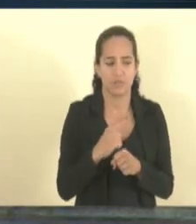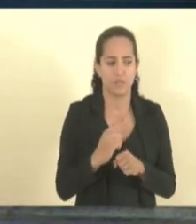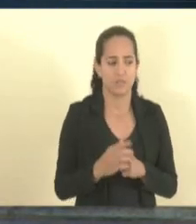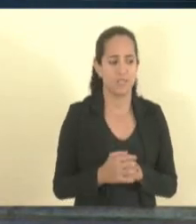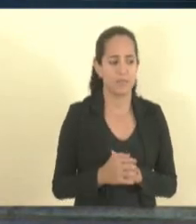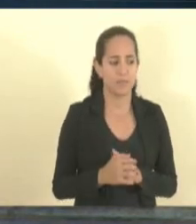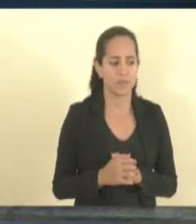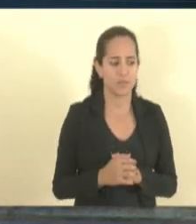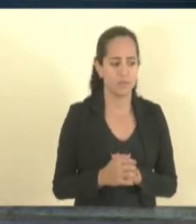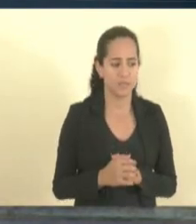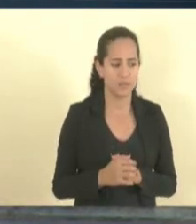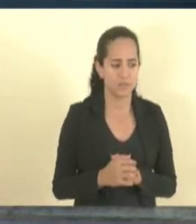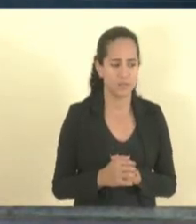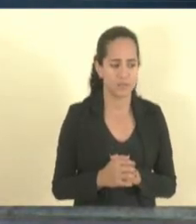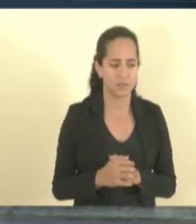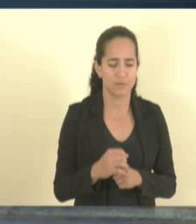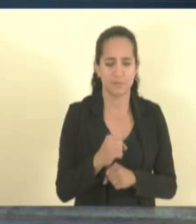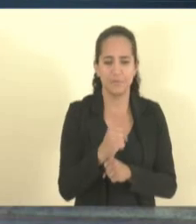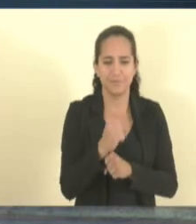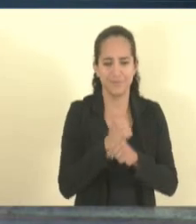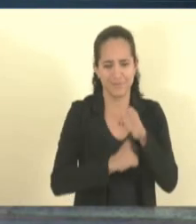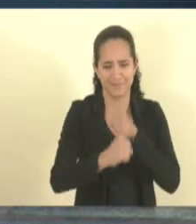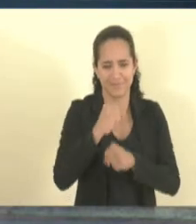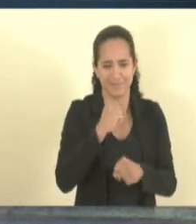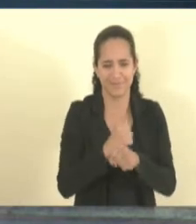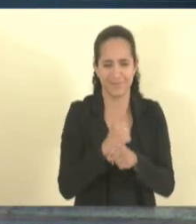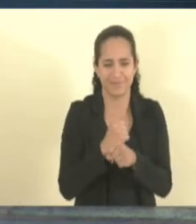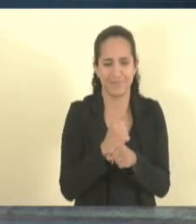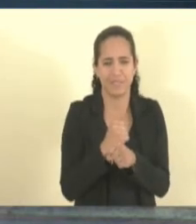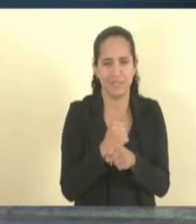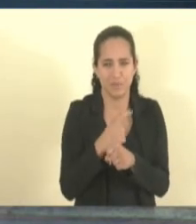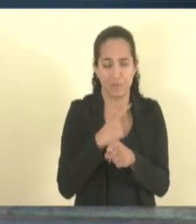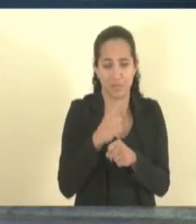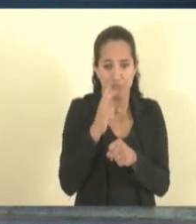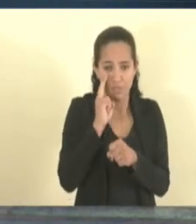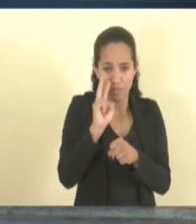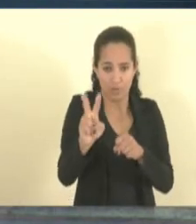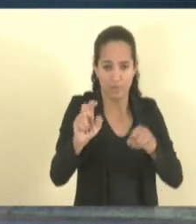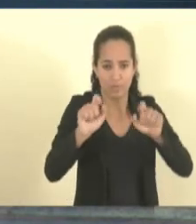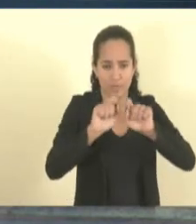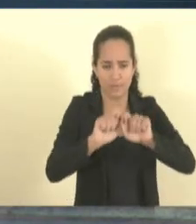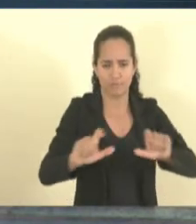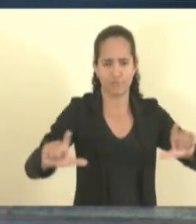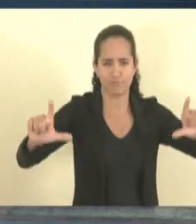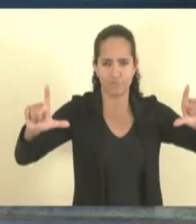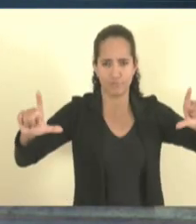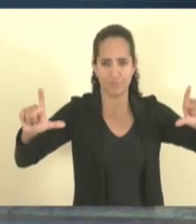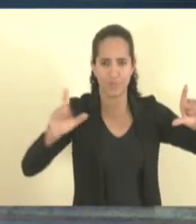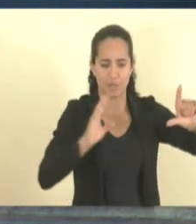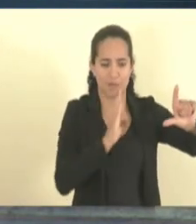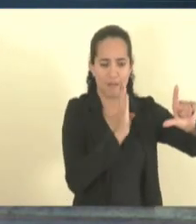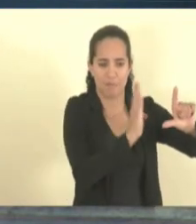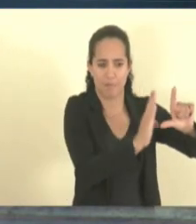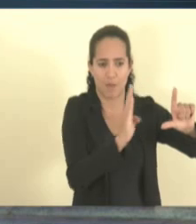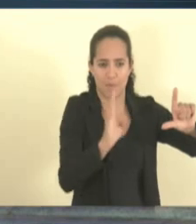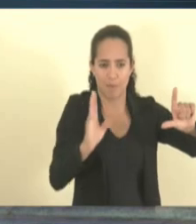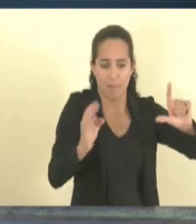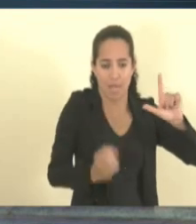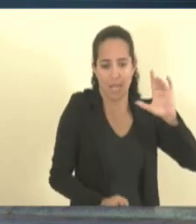nós conseguimos, se vocês observarem, com a criação da